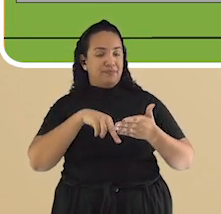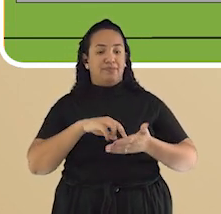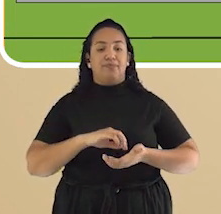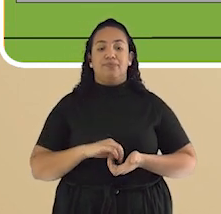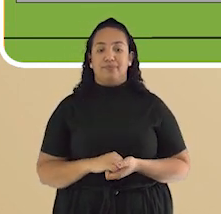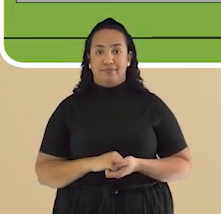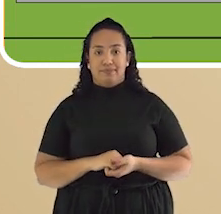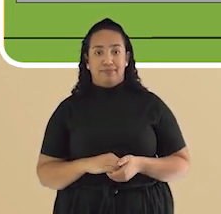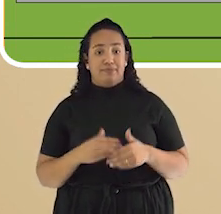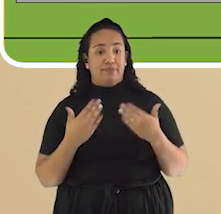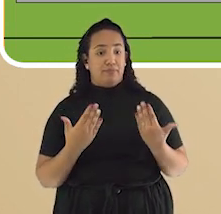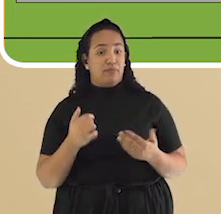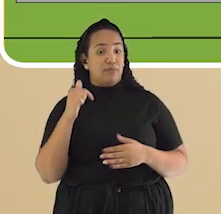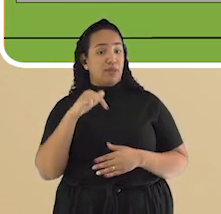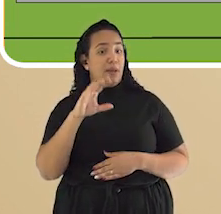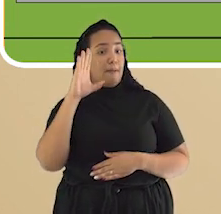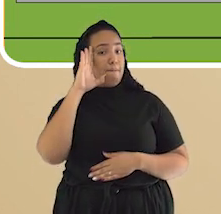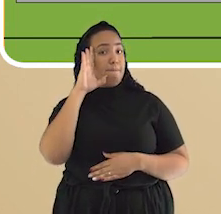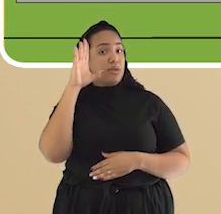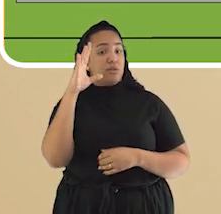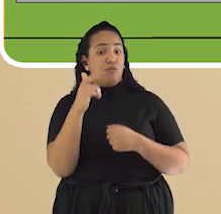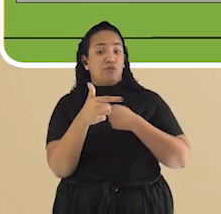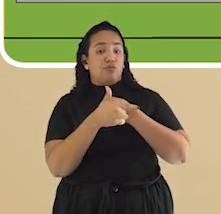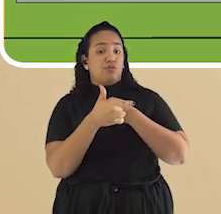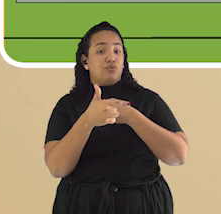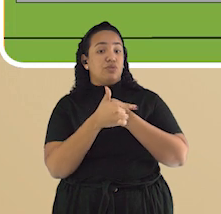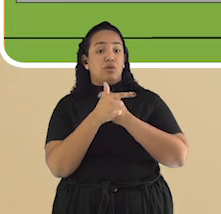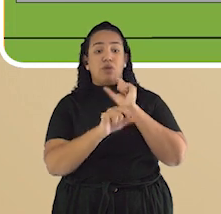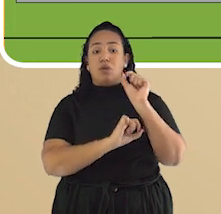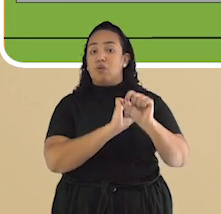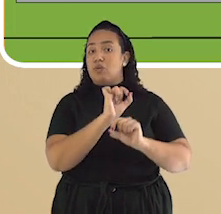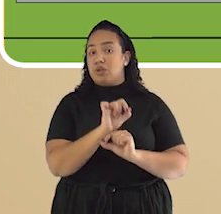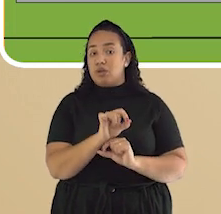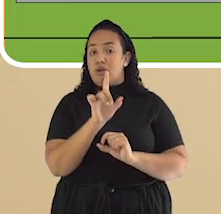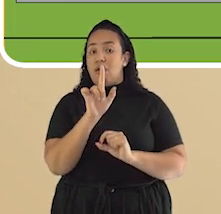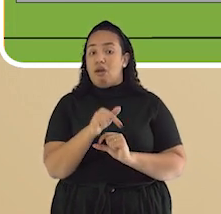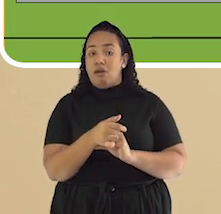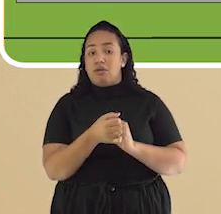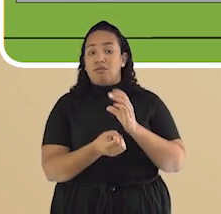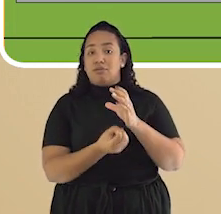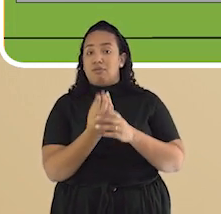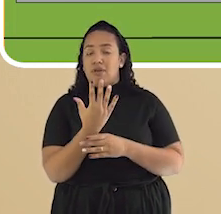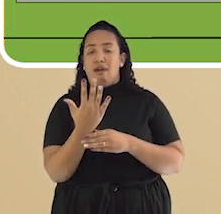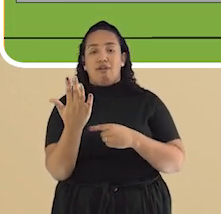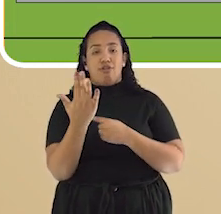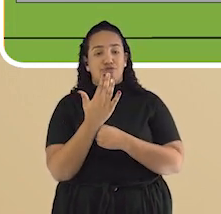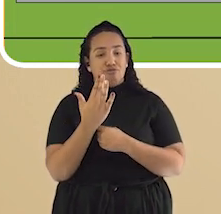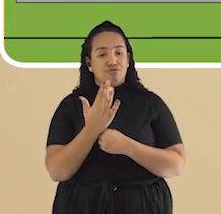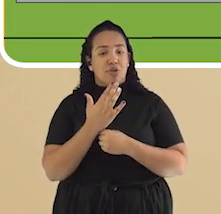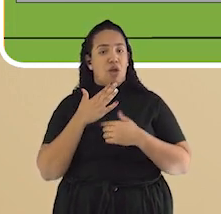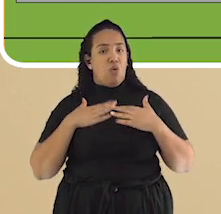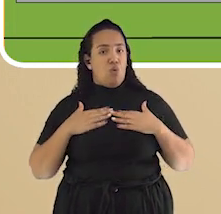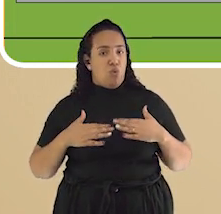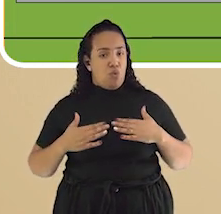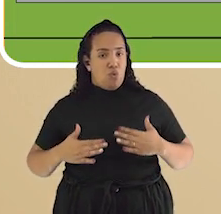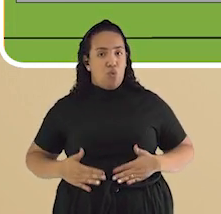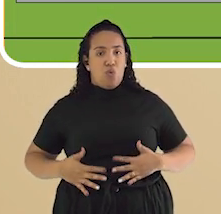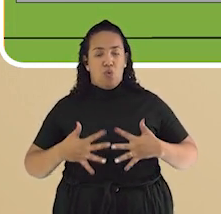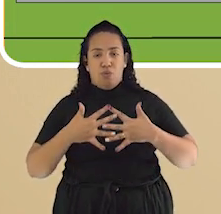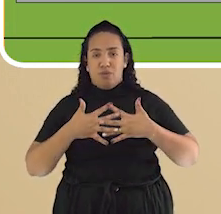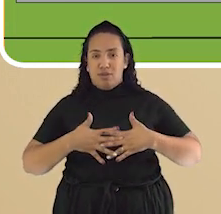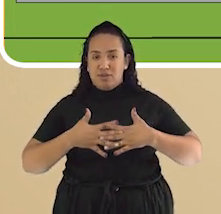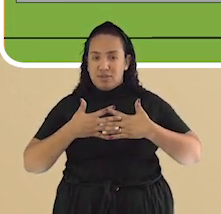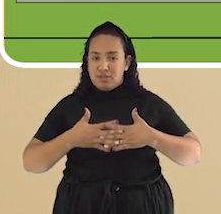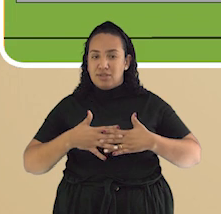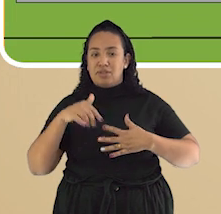principais funções das proteínas é a formação e fortalecimento de tecidos do corpo, sendo muito presente em